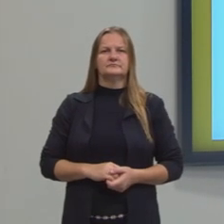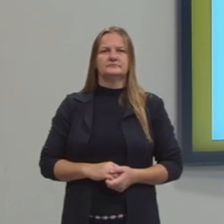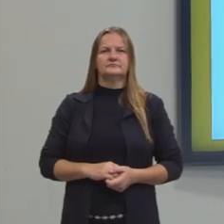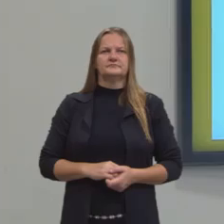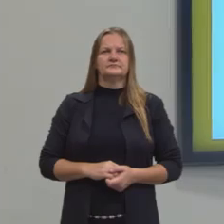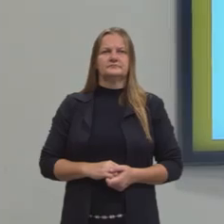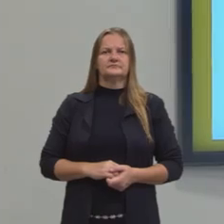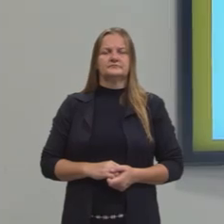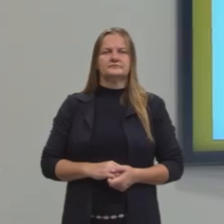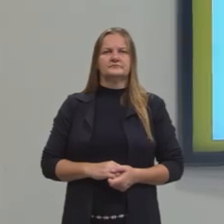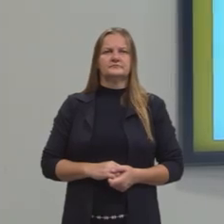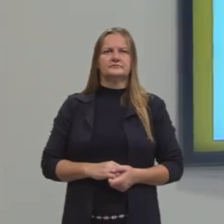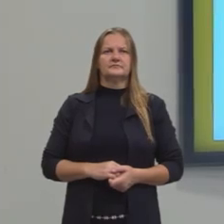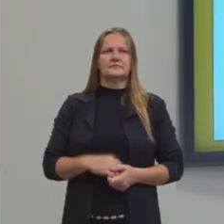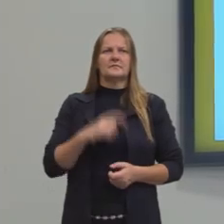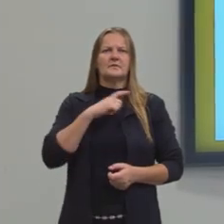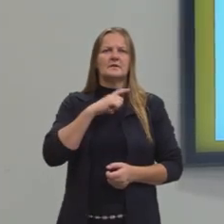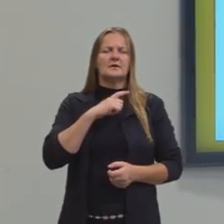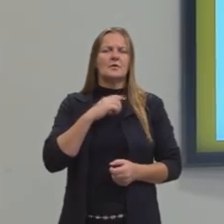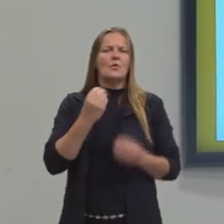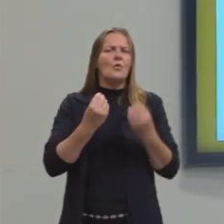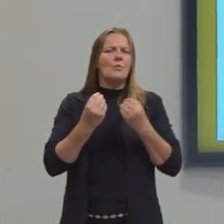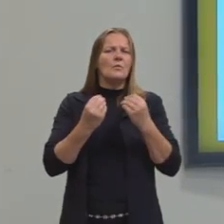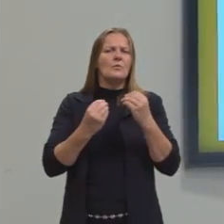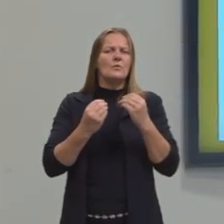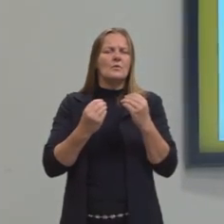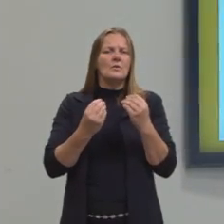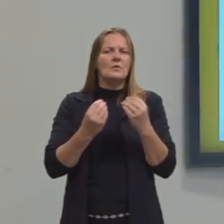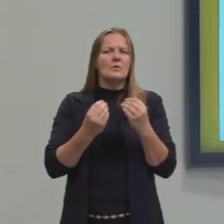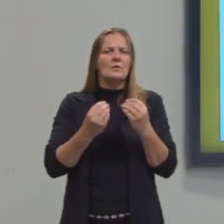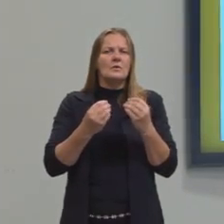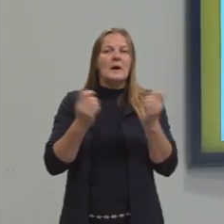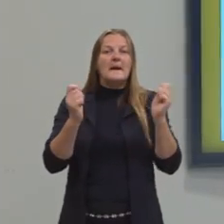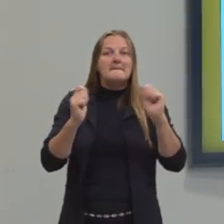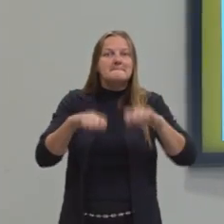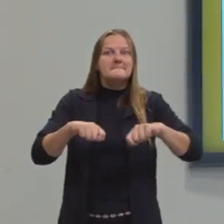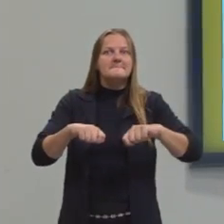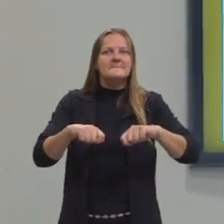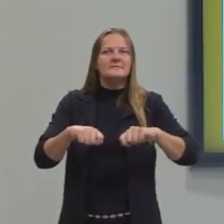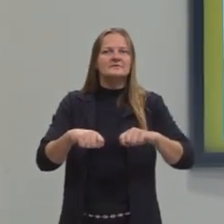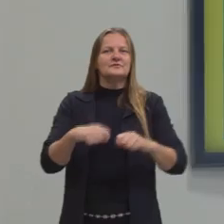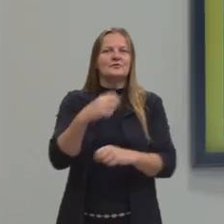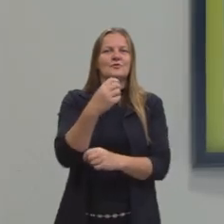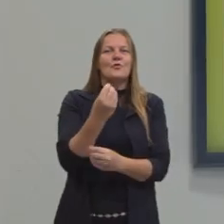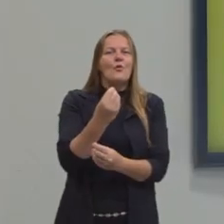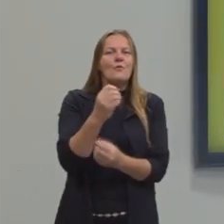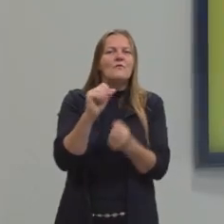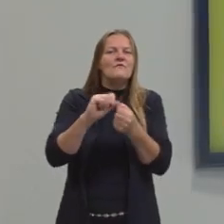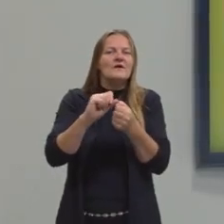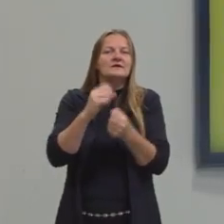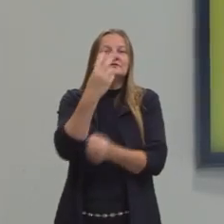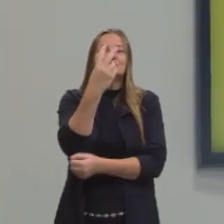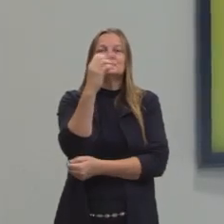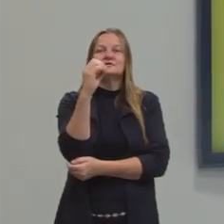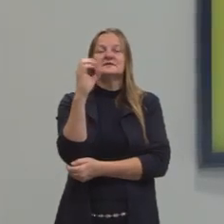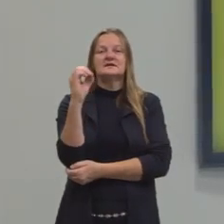aqui, nós temos aqui a possibilidade. Então, para ele ganhar R$ 200,00, aqui o enunciado.